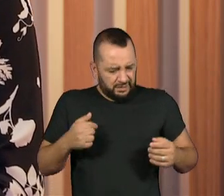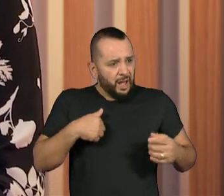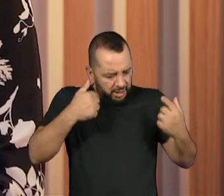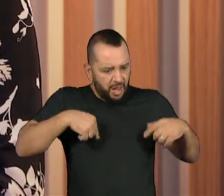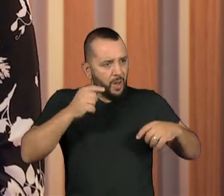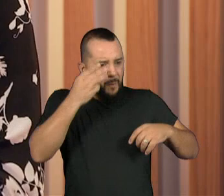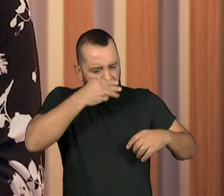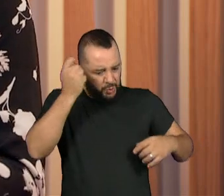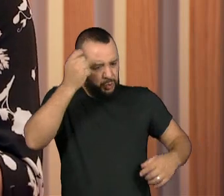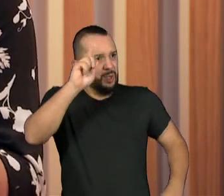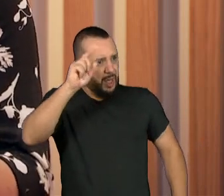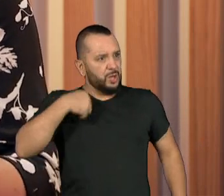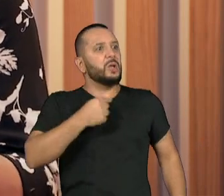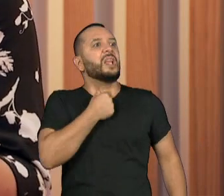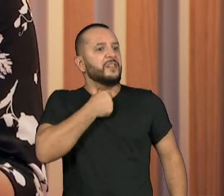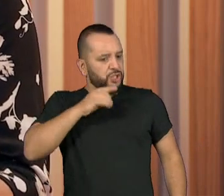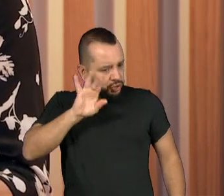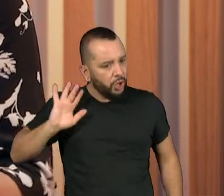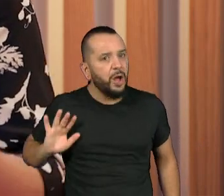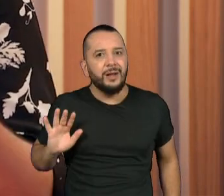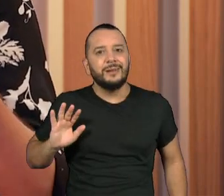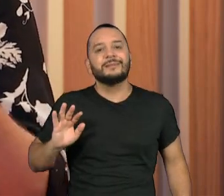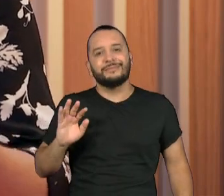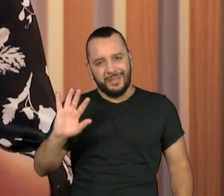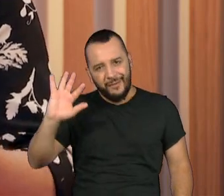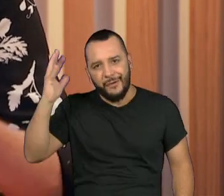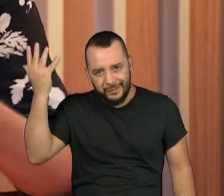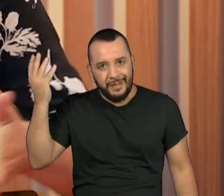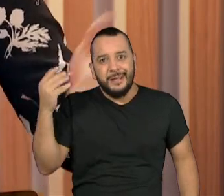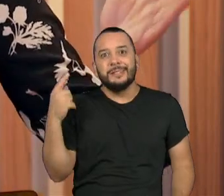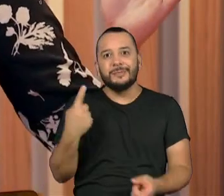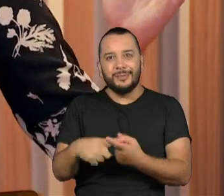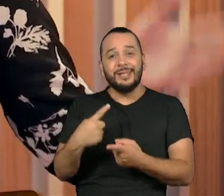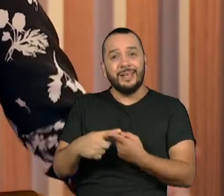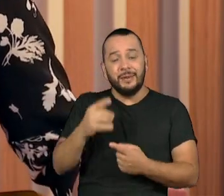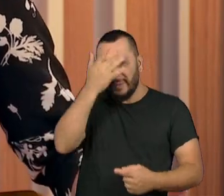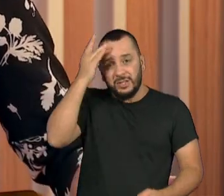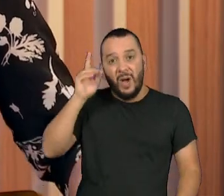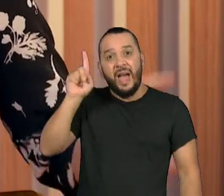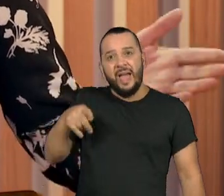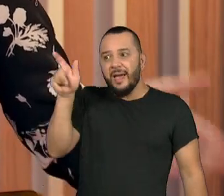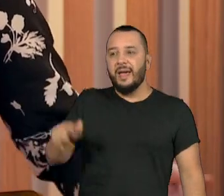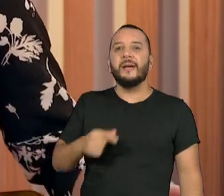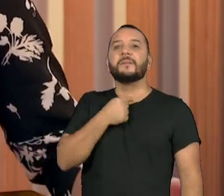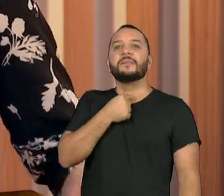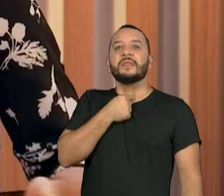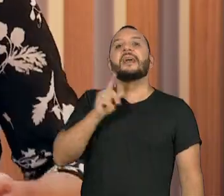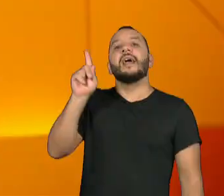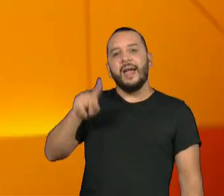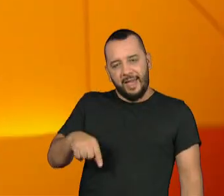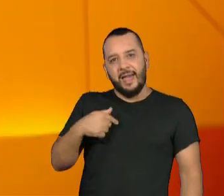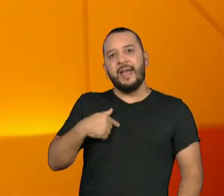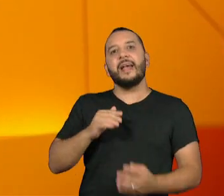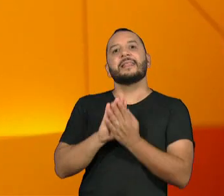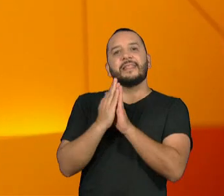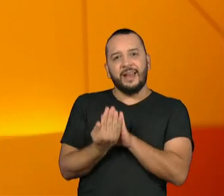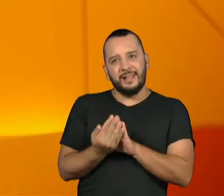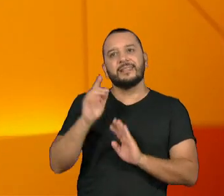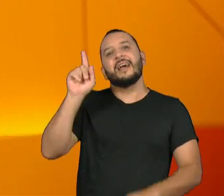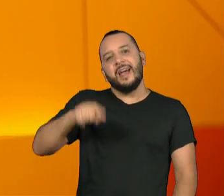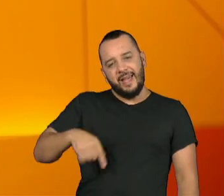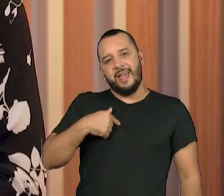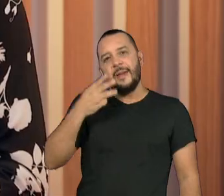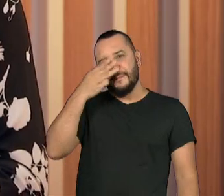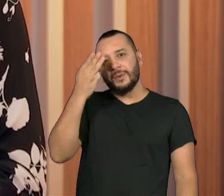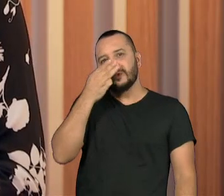travesti. Então, seja, essa é uma sociedade que vai naturalizar que se a pessoa é travesti, é uma mulher trans... Ela está na prostituição.